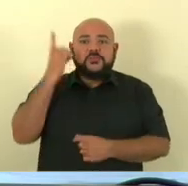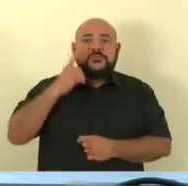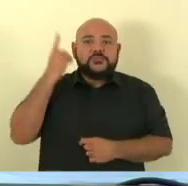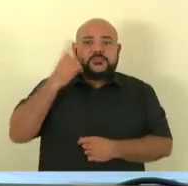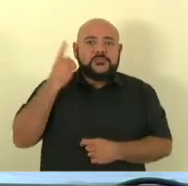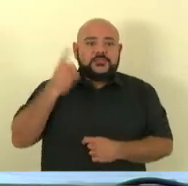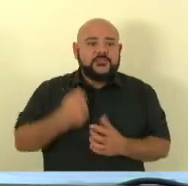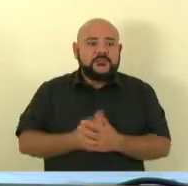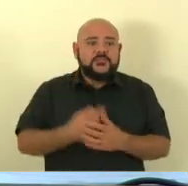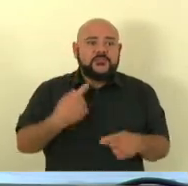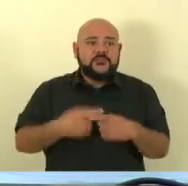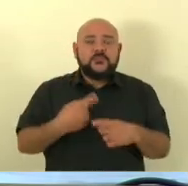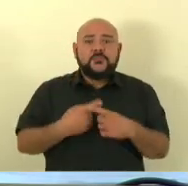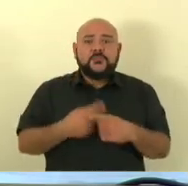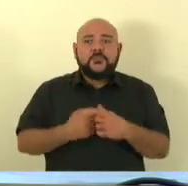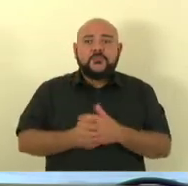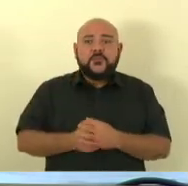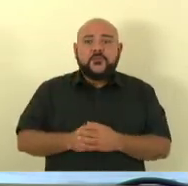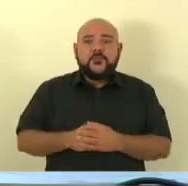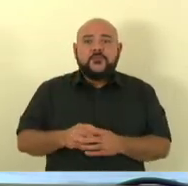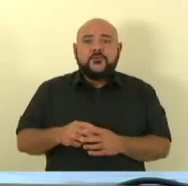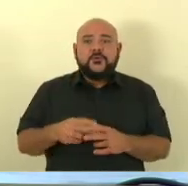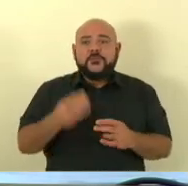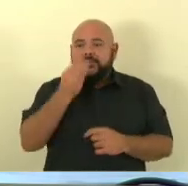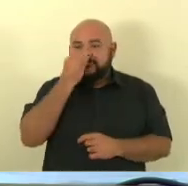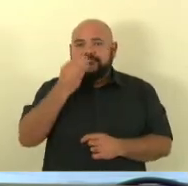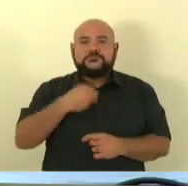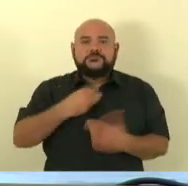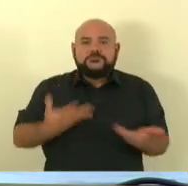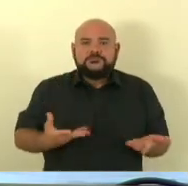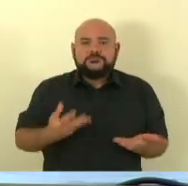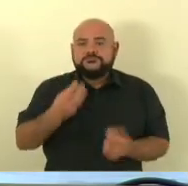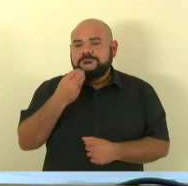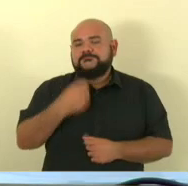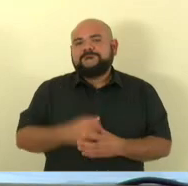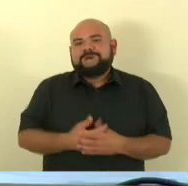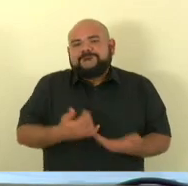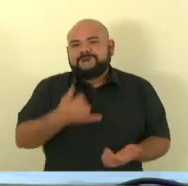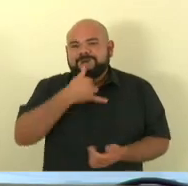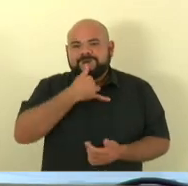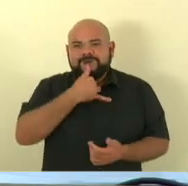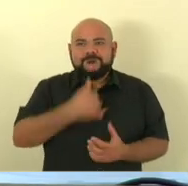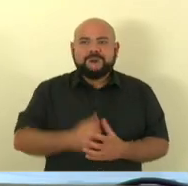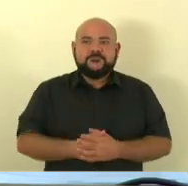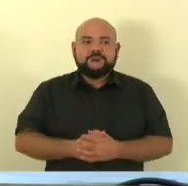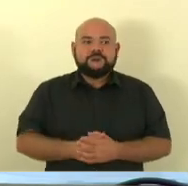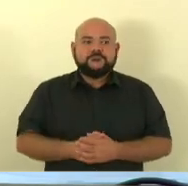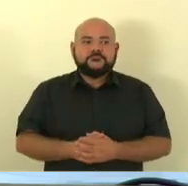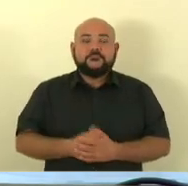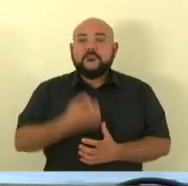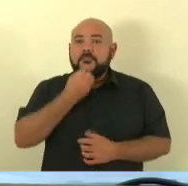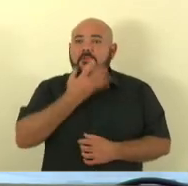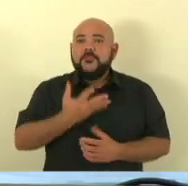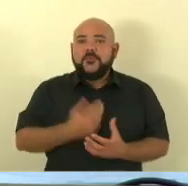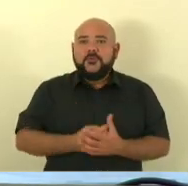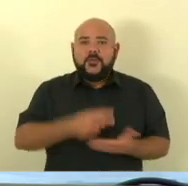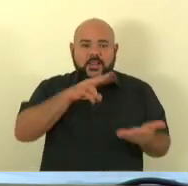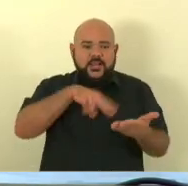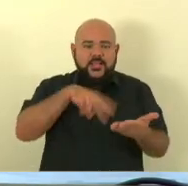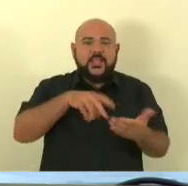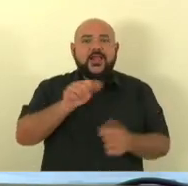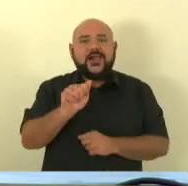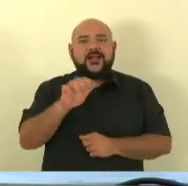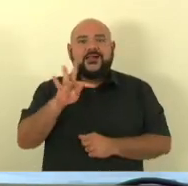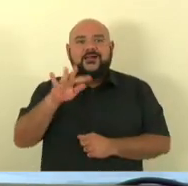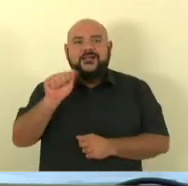porque estavam até de costa aqui para a mesa. É uma falta de respeito e é lamentável. Fica dispensada a leitura das sessões